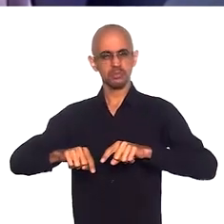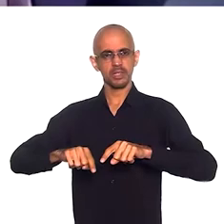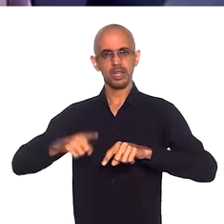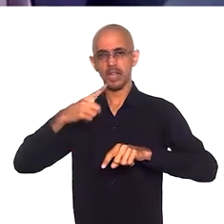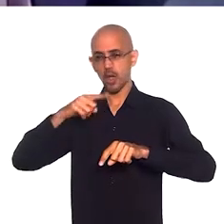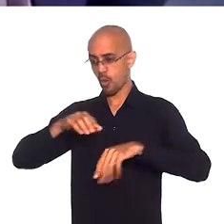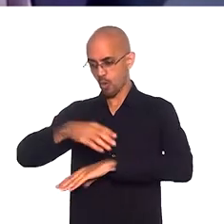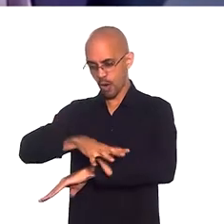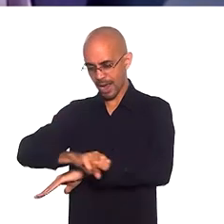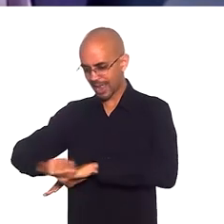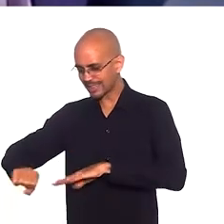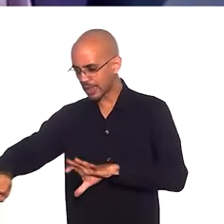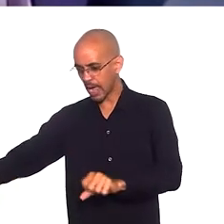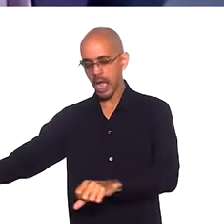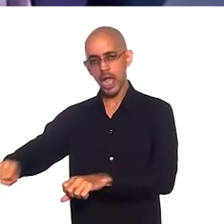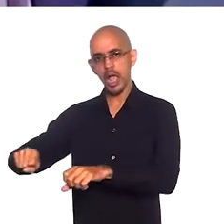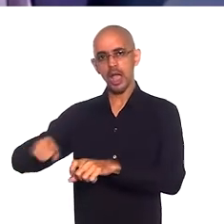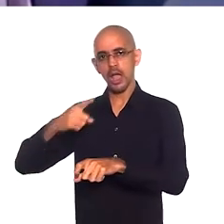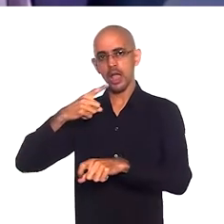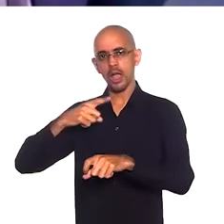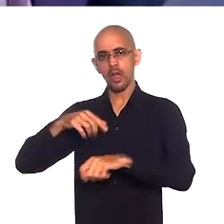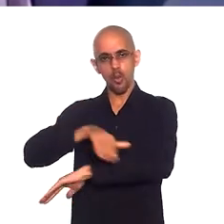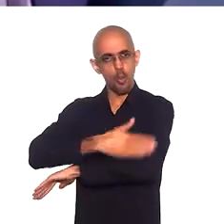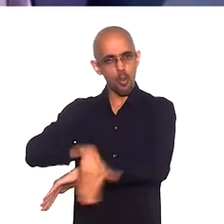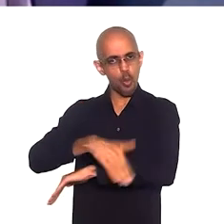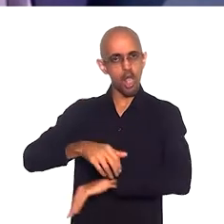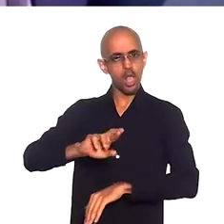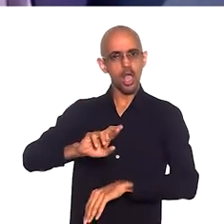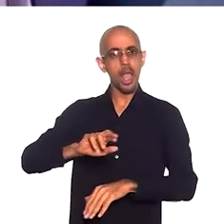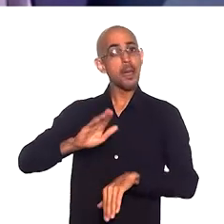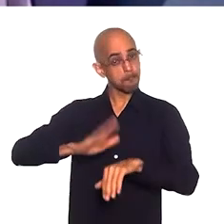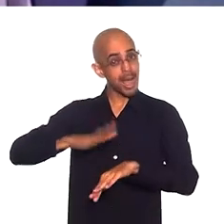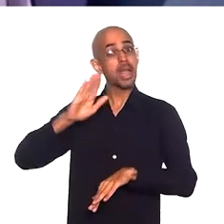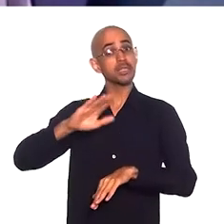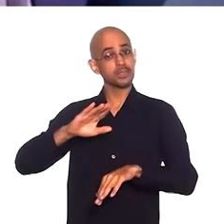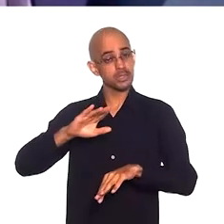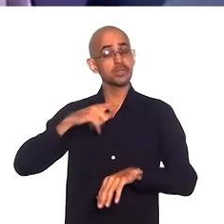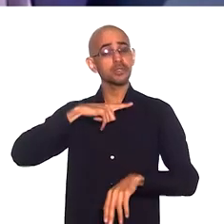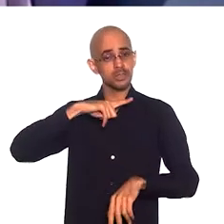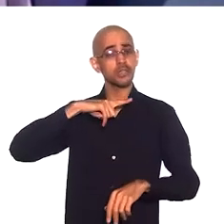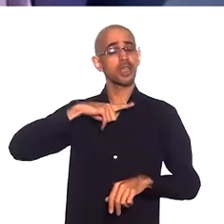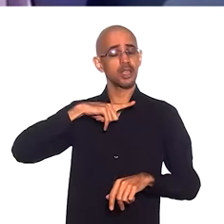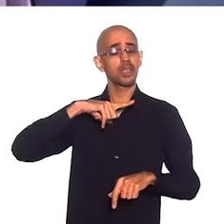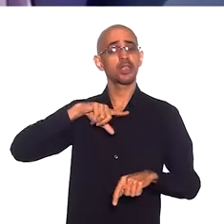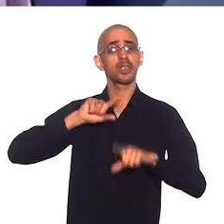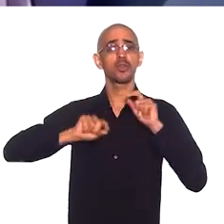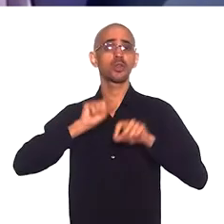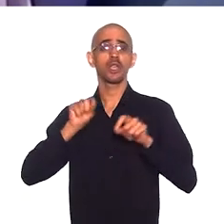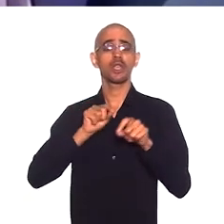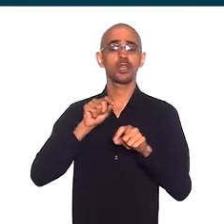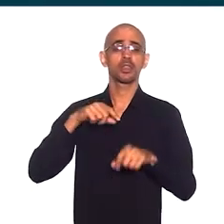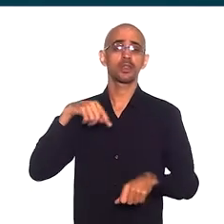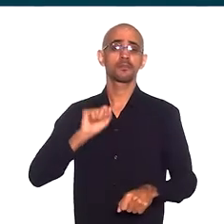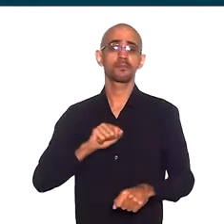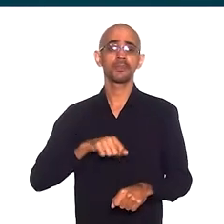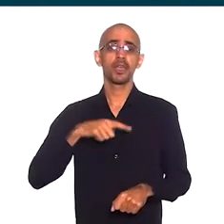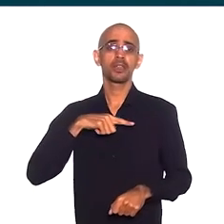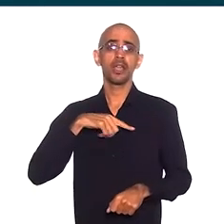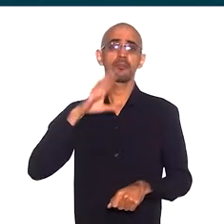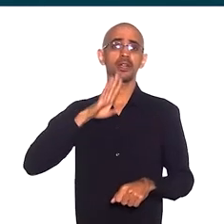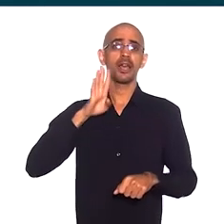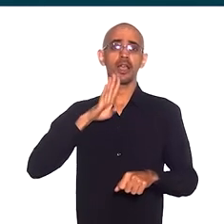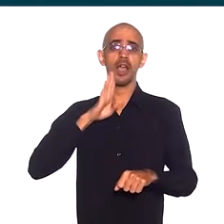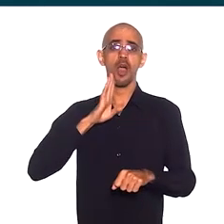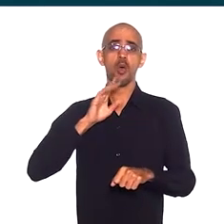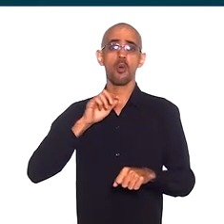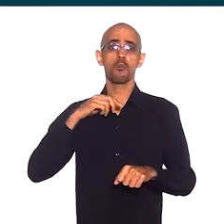catadoras. Ela é muito mais. Eu já fiz lá isso bacana com uma